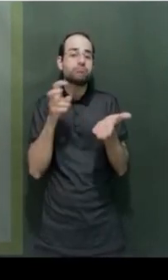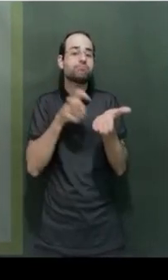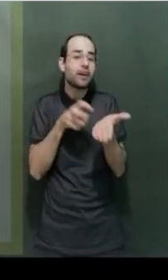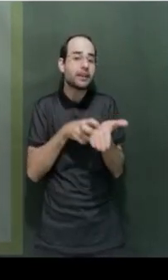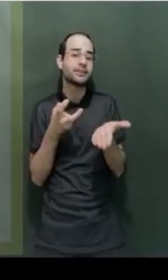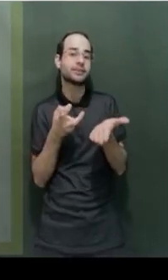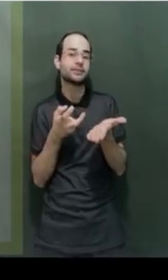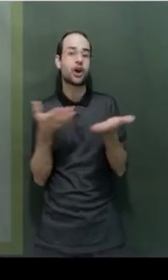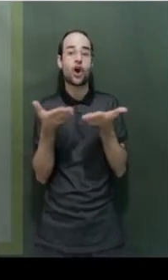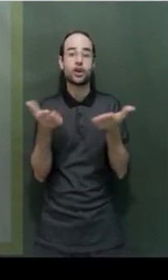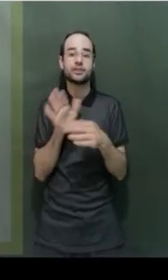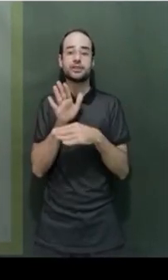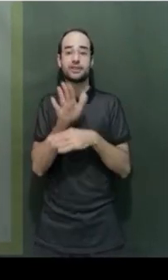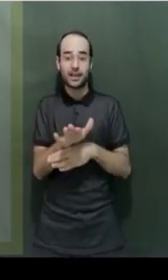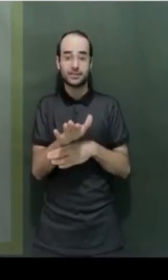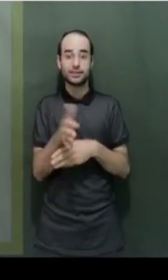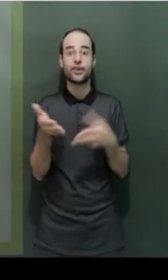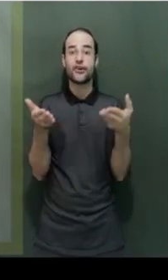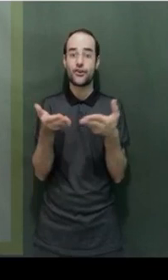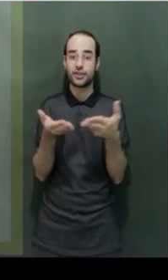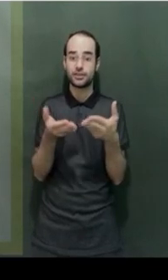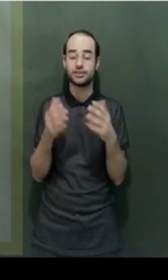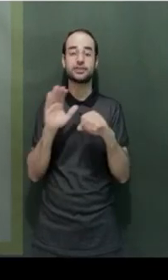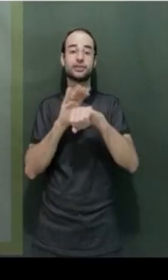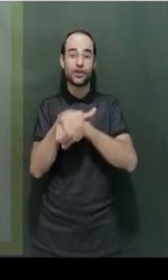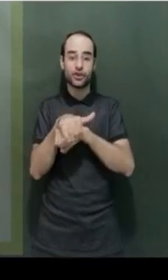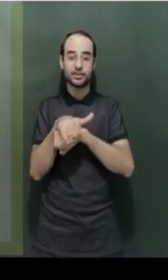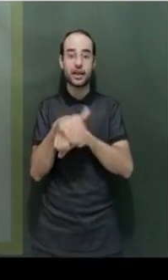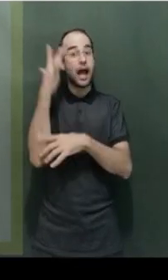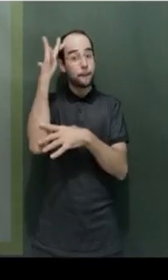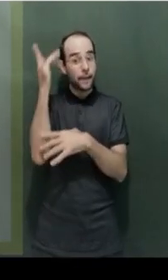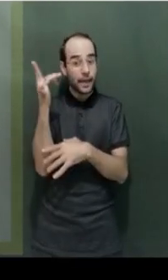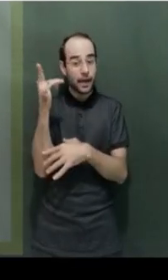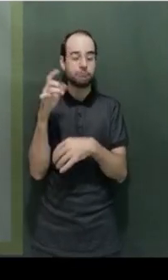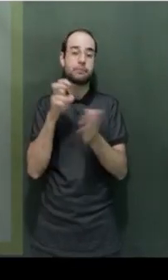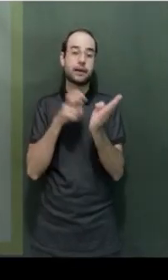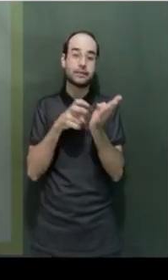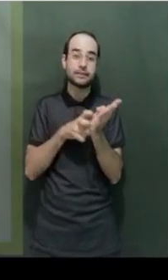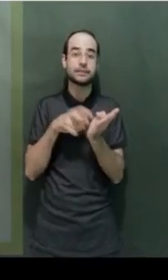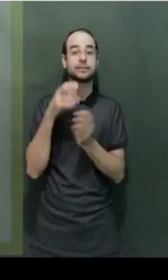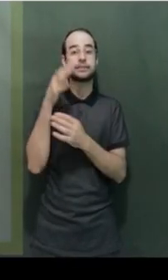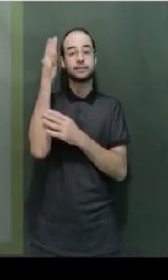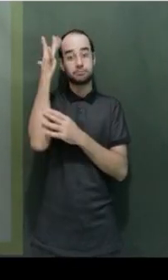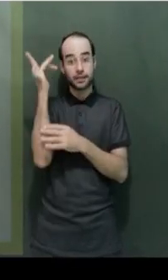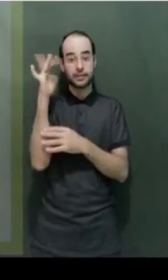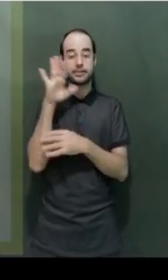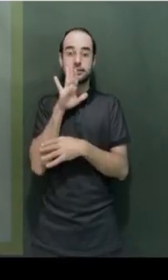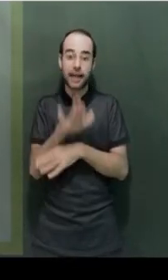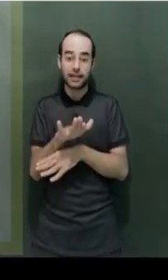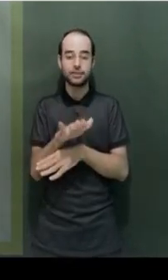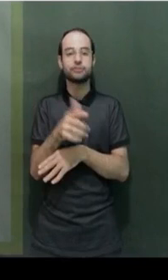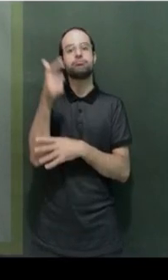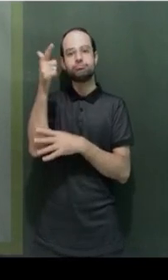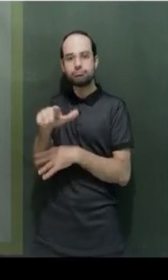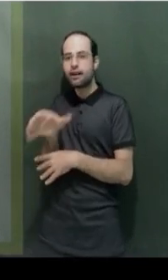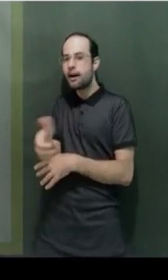hoje, de manhã, hoje à tarde, hoje à noite, amanhã de manhã, amanhã de tarde. Cada vez que a criança for tomar água, este